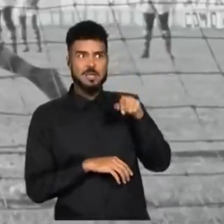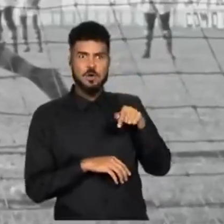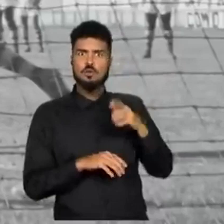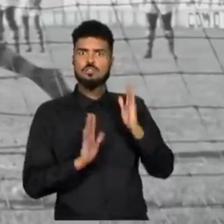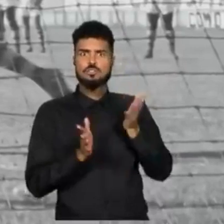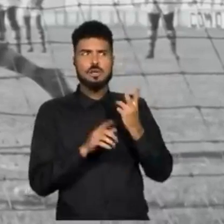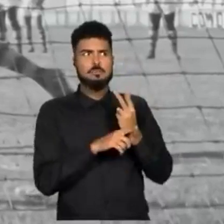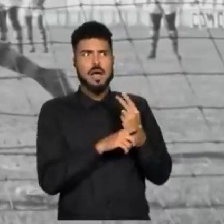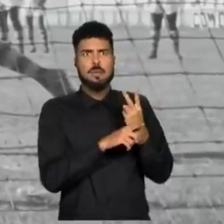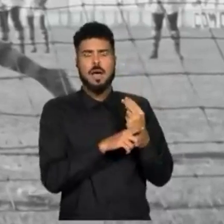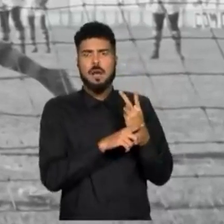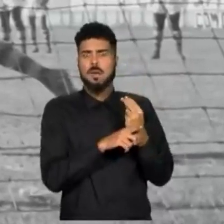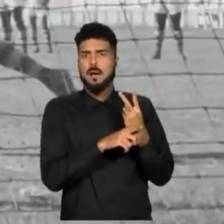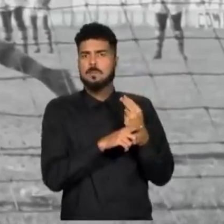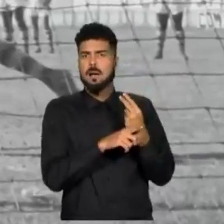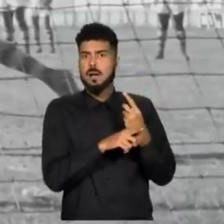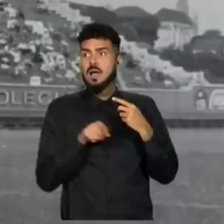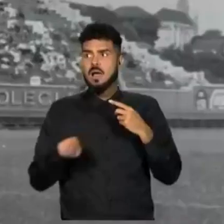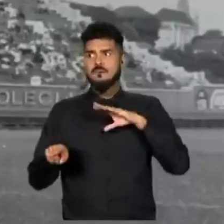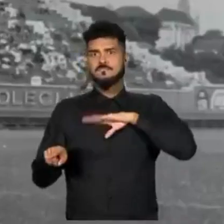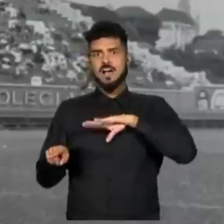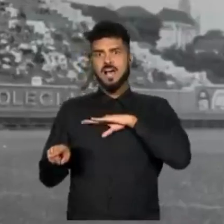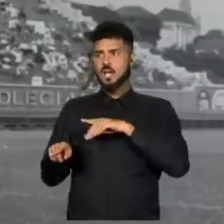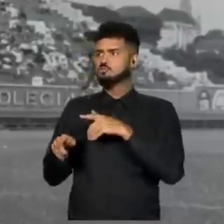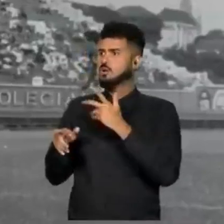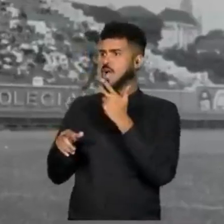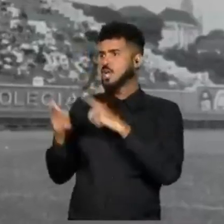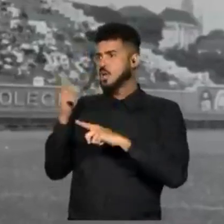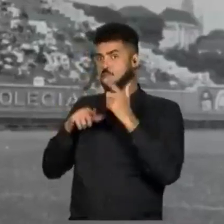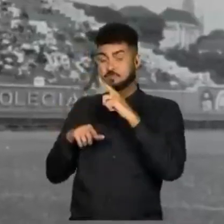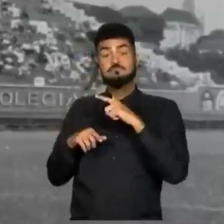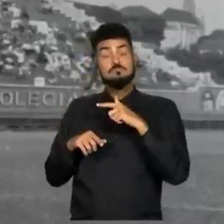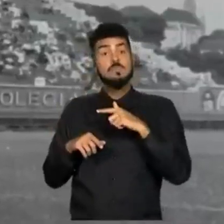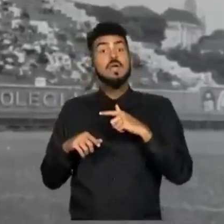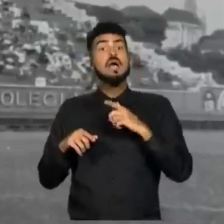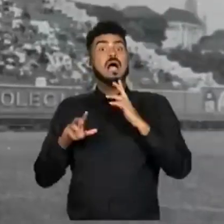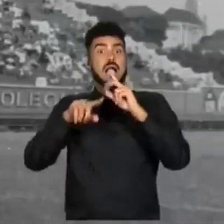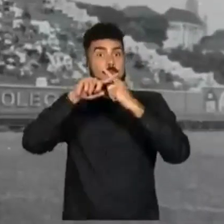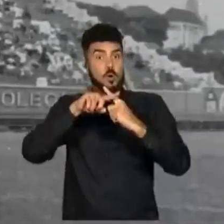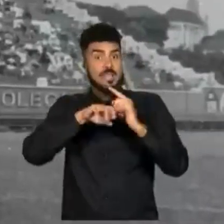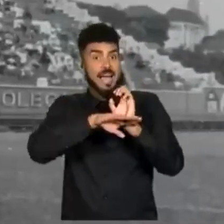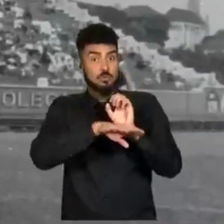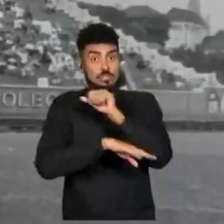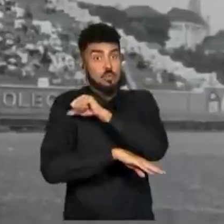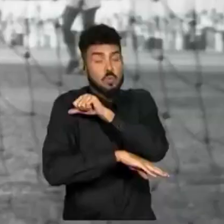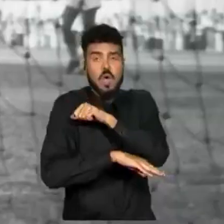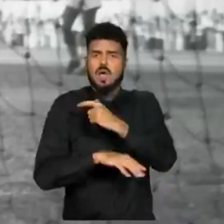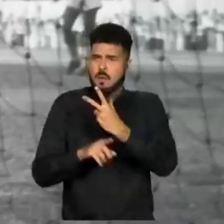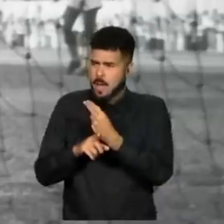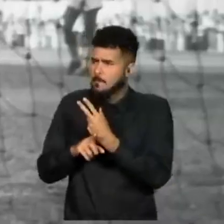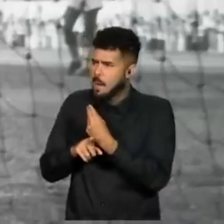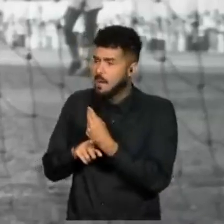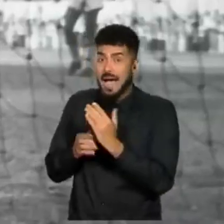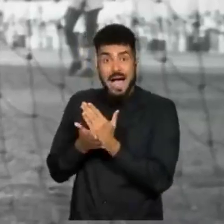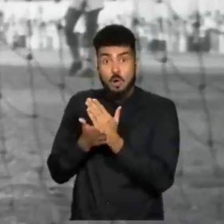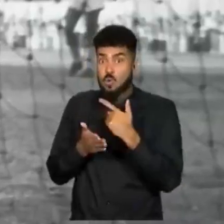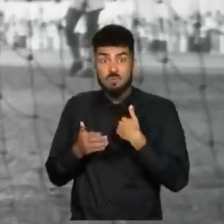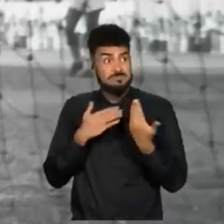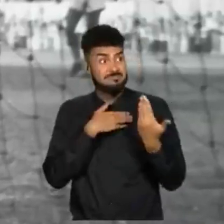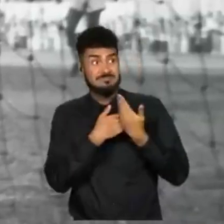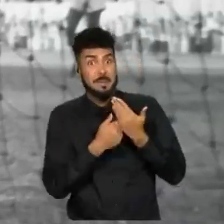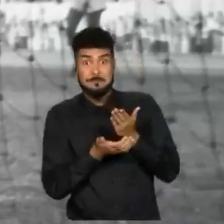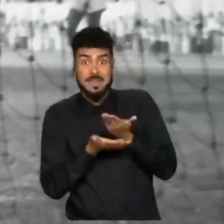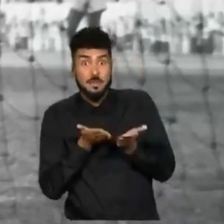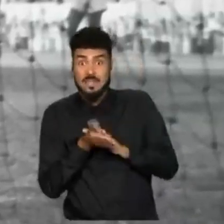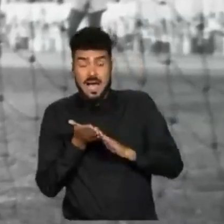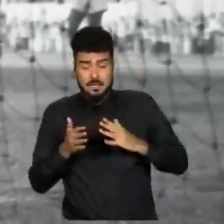Vasco da Gama, clube associativo, concordo. Porém, todo mundo sabe que